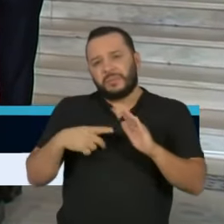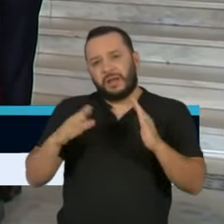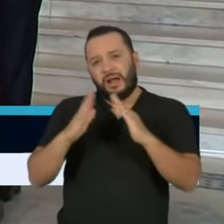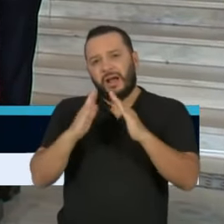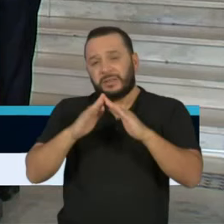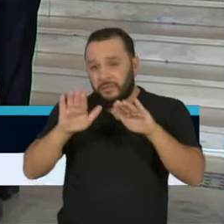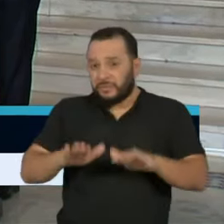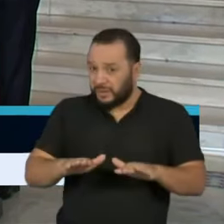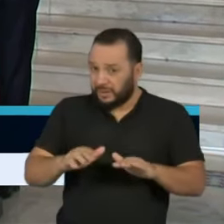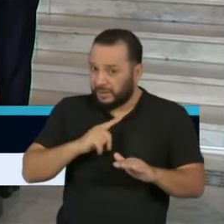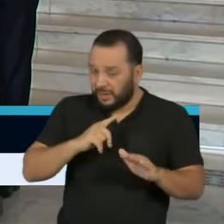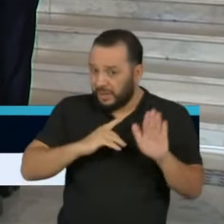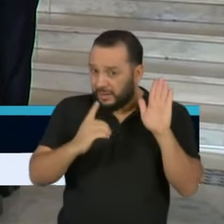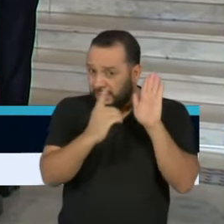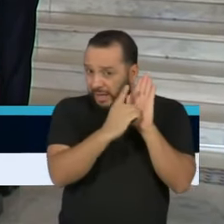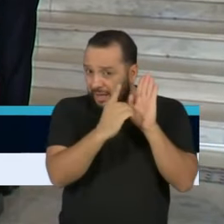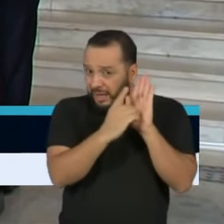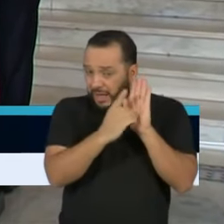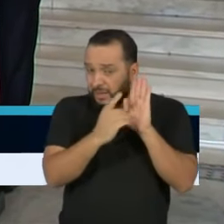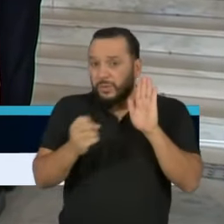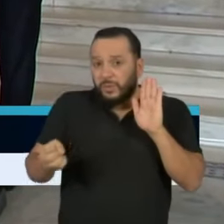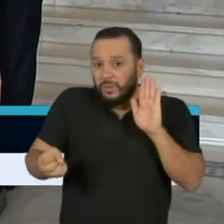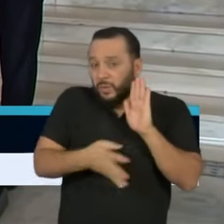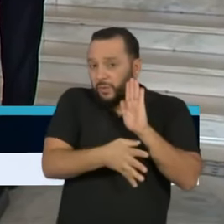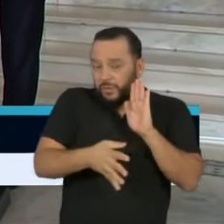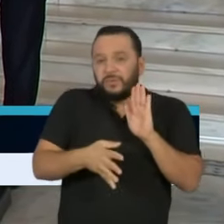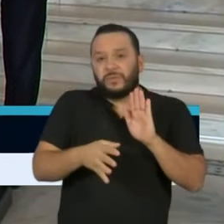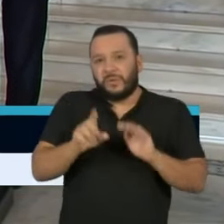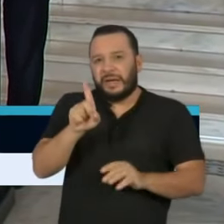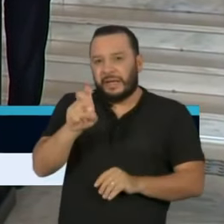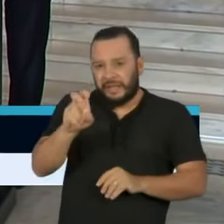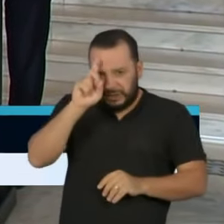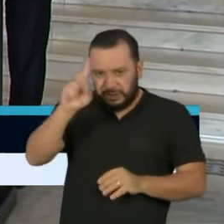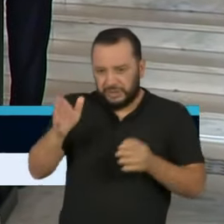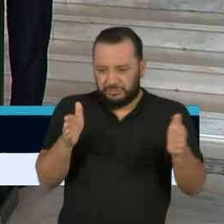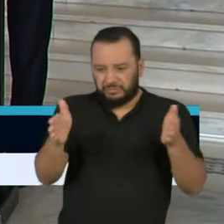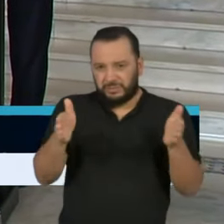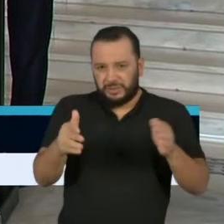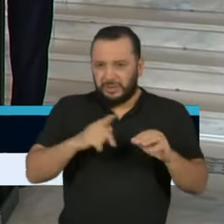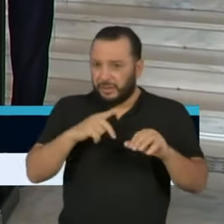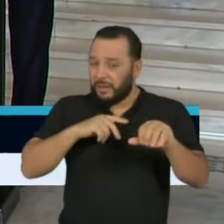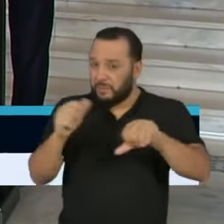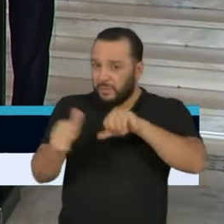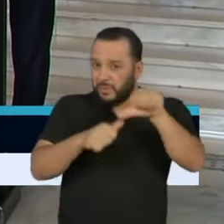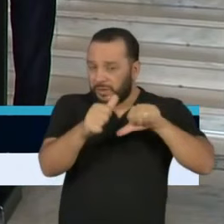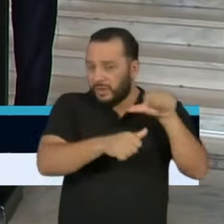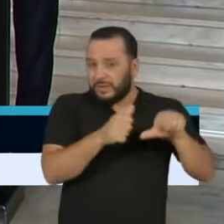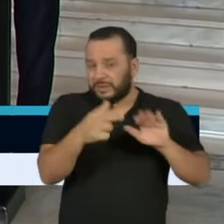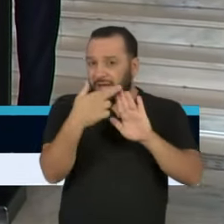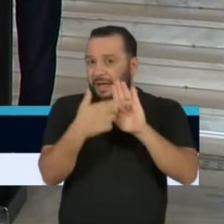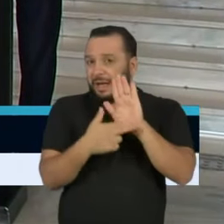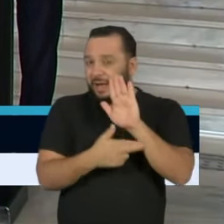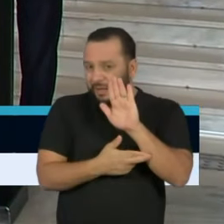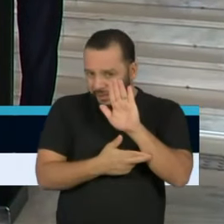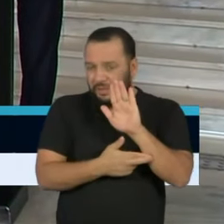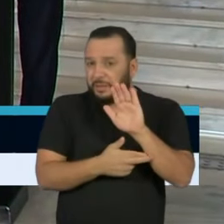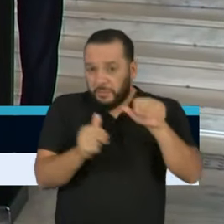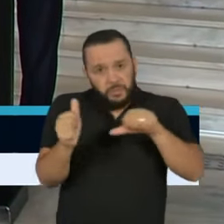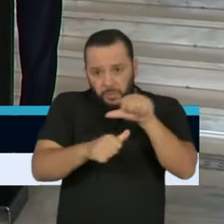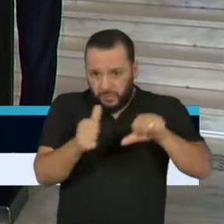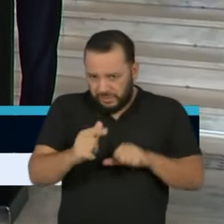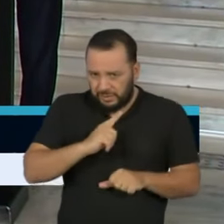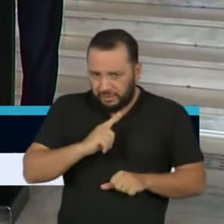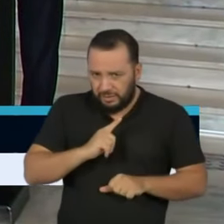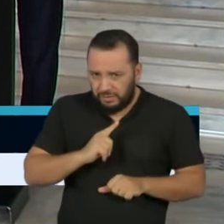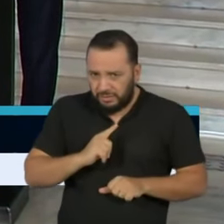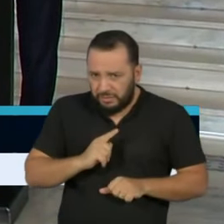se esse novo decreto que vai ser editado agora para os próximos 15 dias, se ele tem mudanças em relação às regras atualmente decretadas